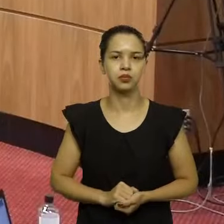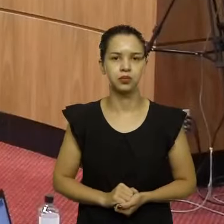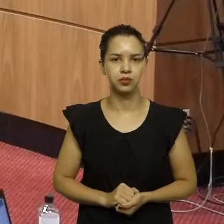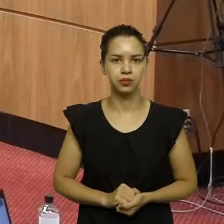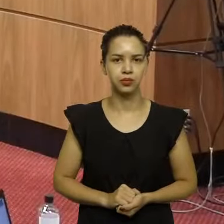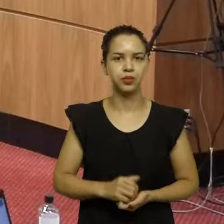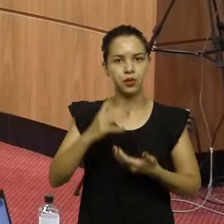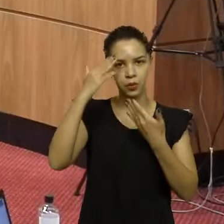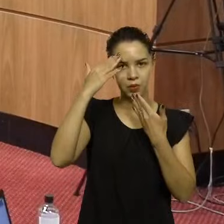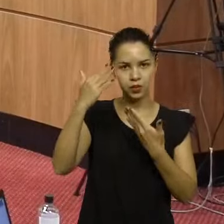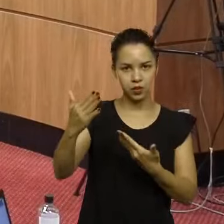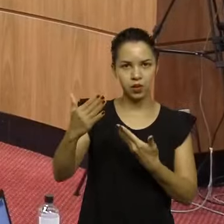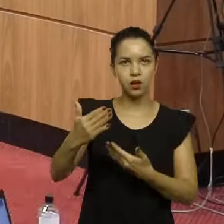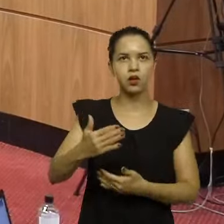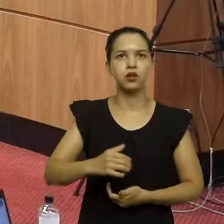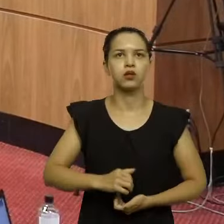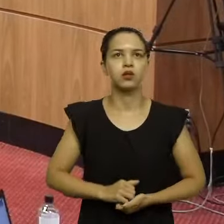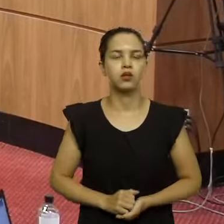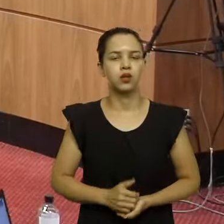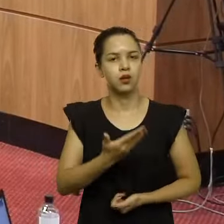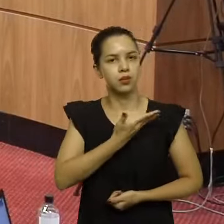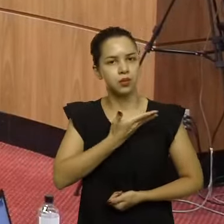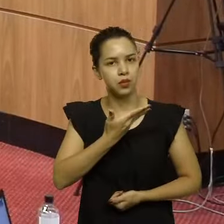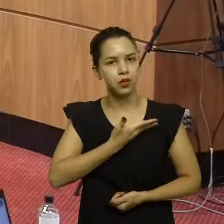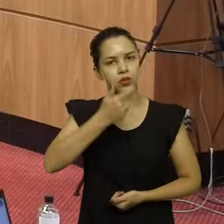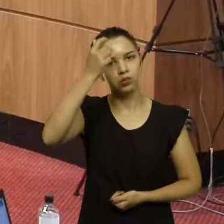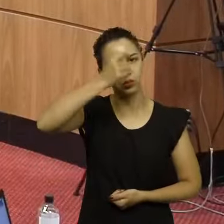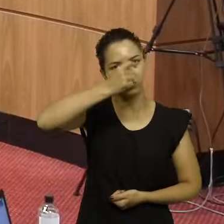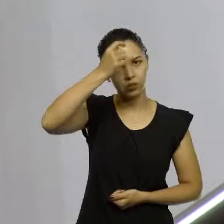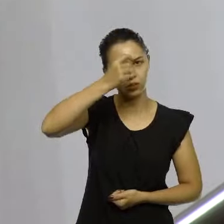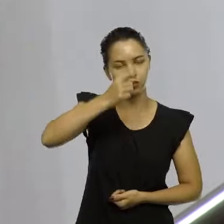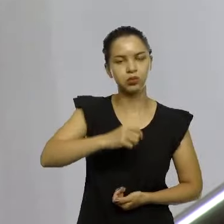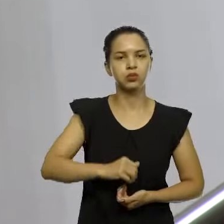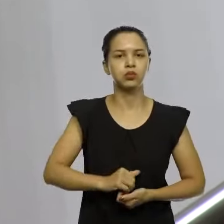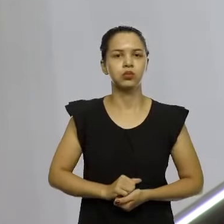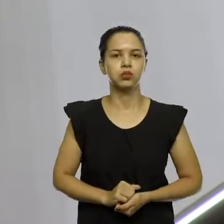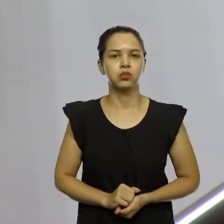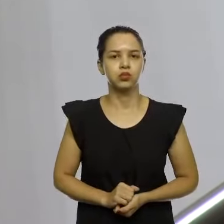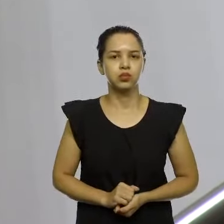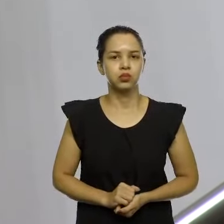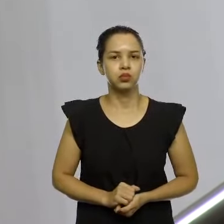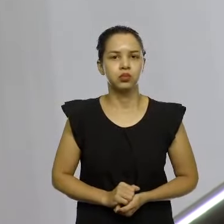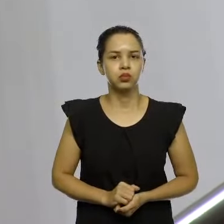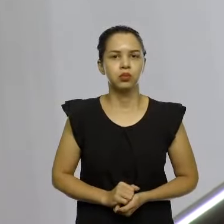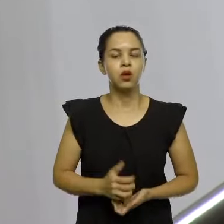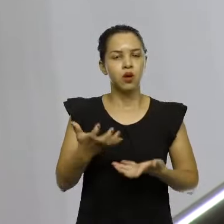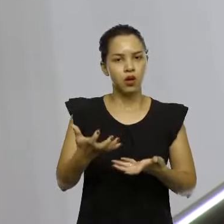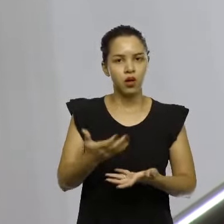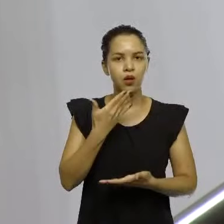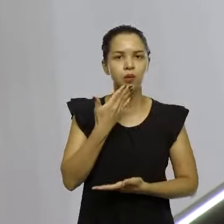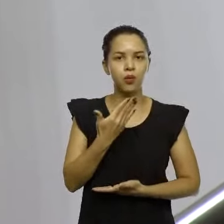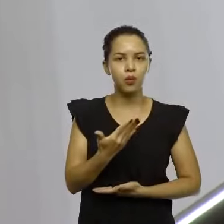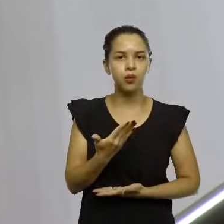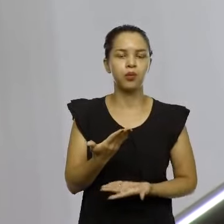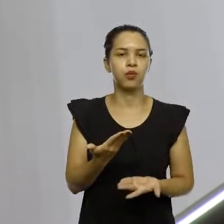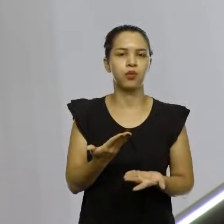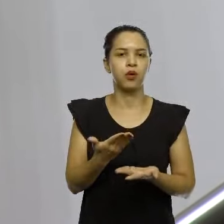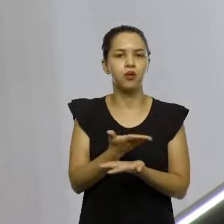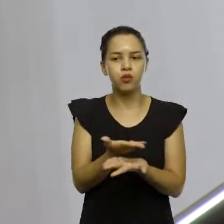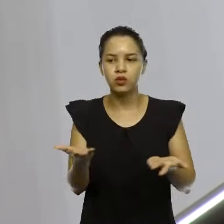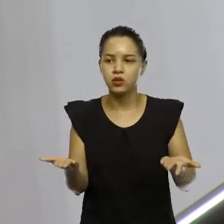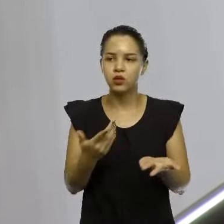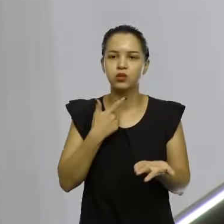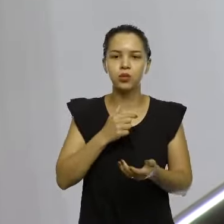Muito obrigado, meu amigo Maurício, deputado Maurício Scudillac. Quero dar boa tarde para todos os deputados que se encontram